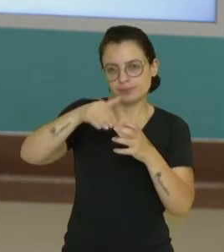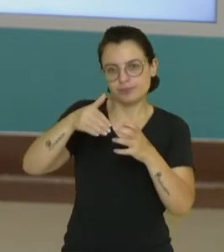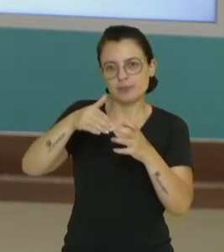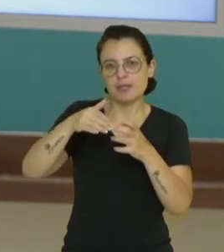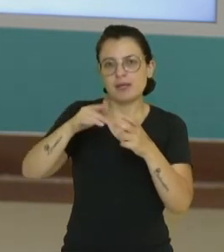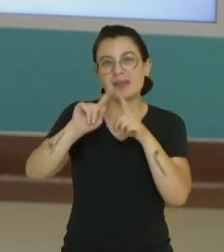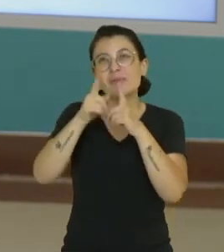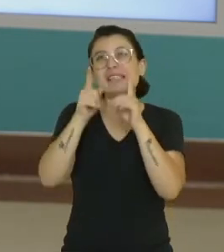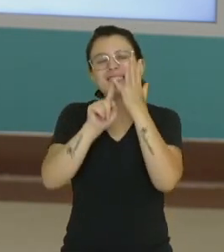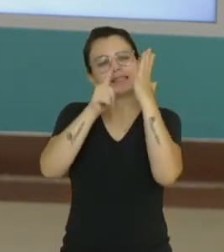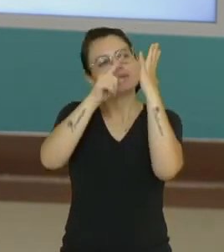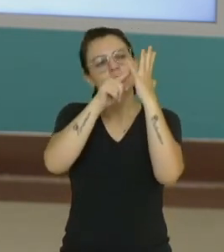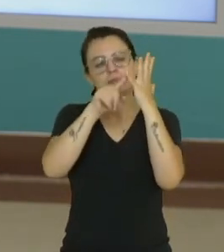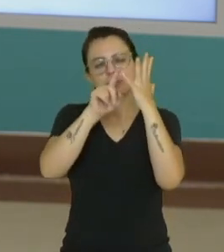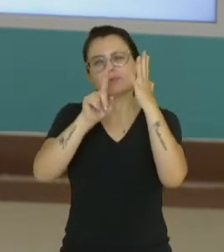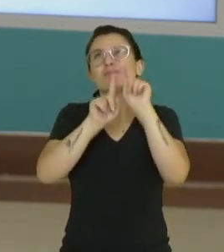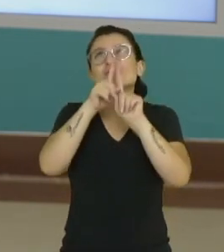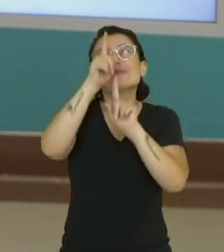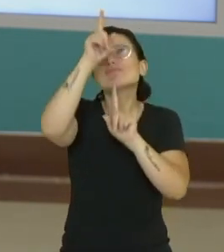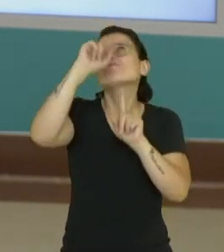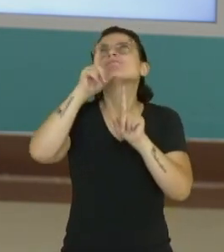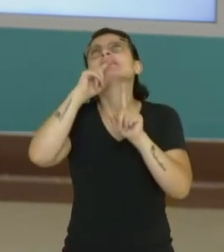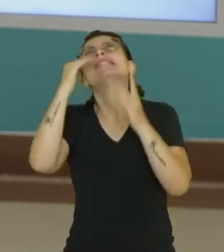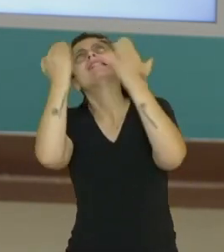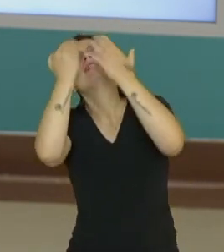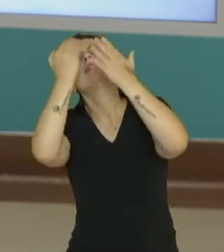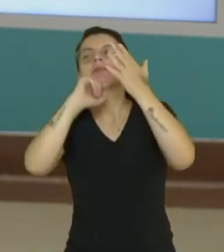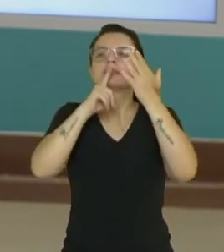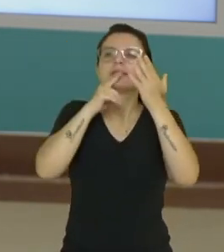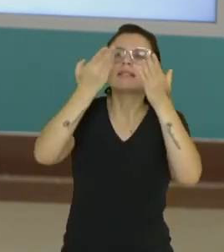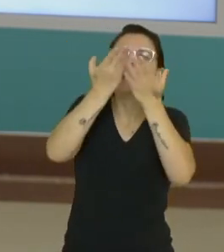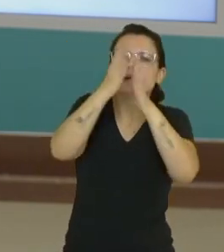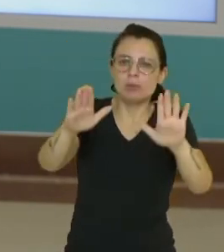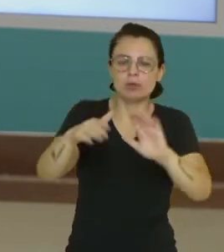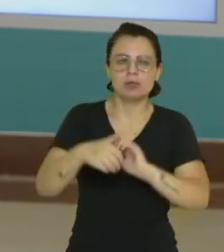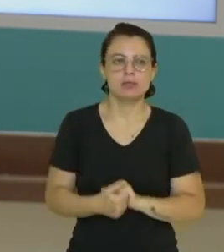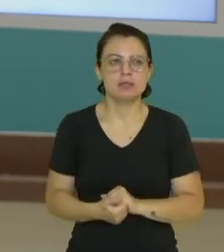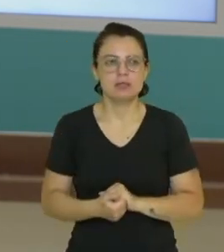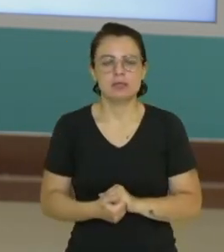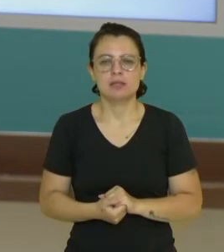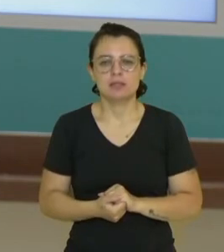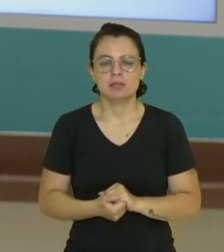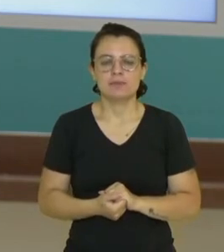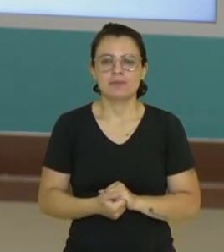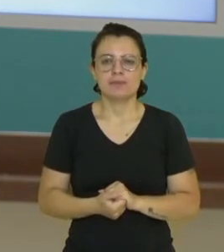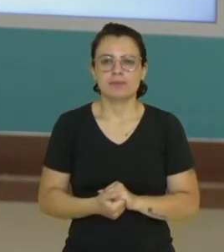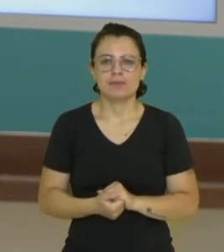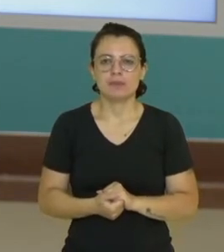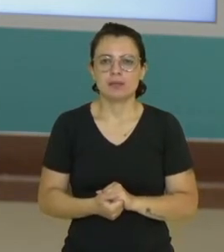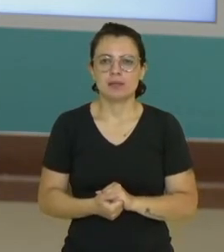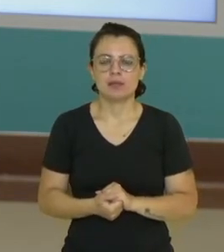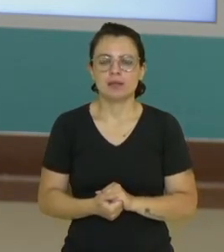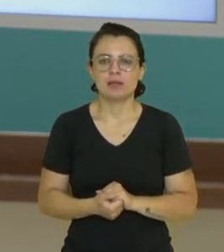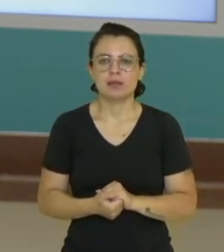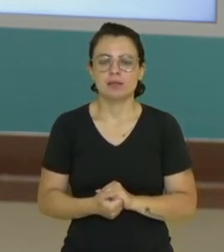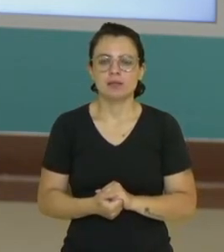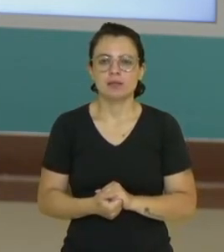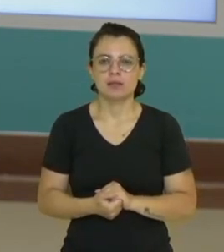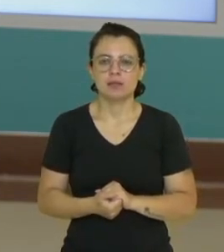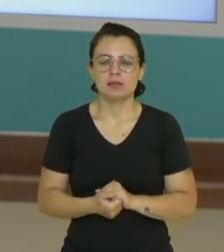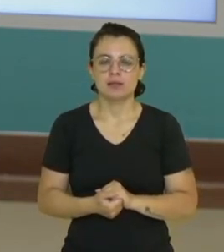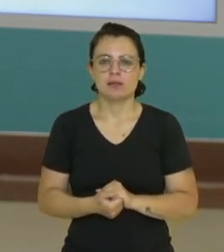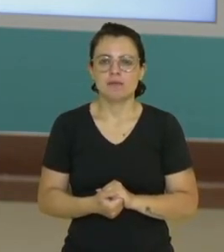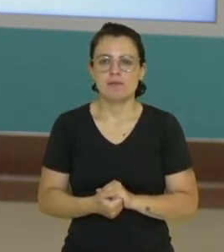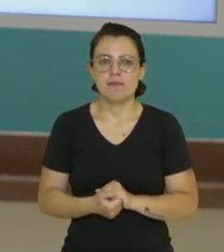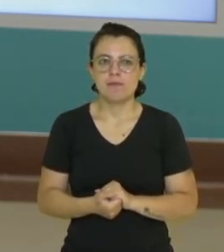até chegar na quinta e última camada, nós não temos certeza onde ela termina, a atmosfera, e começa o espaço, e vice